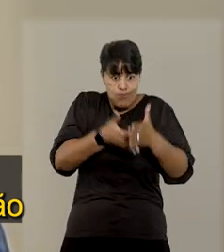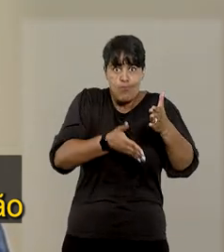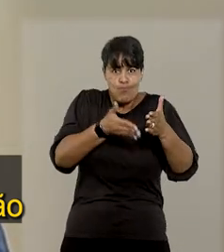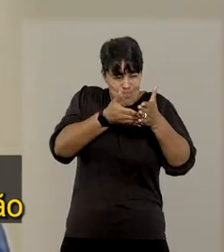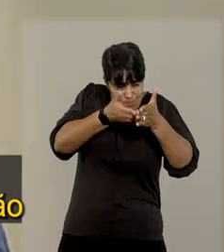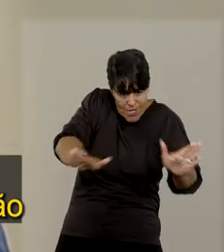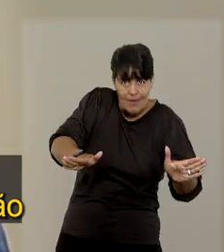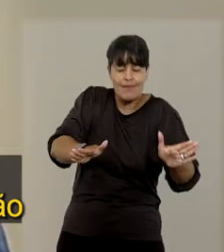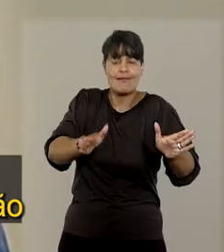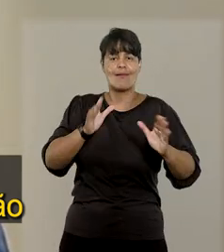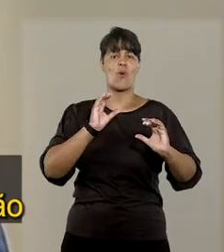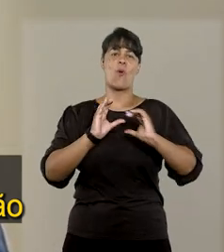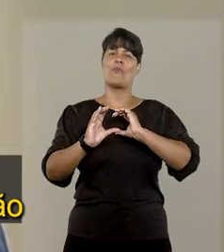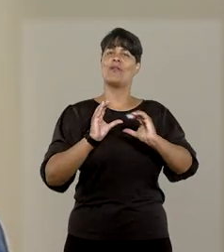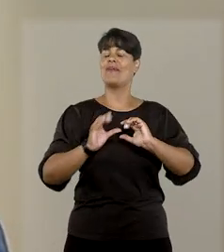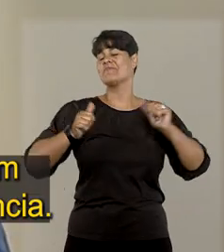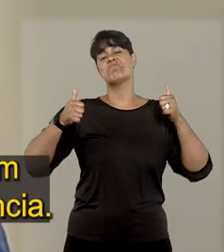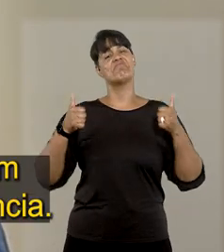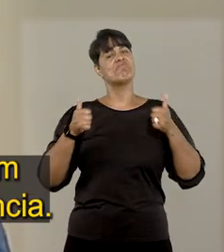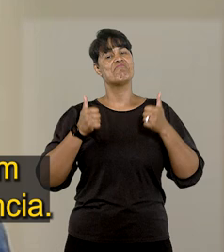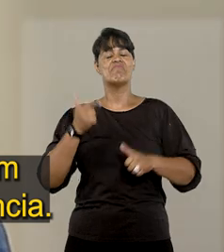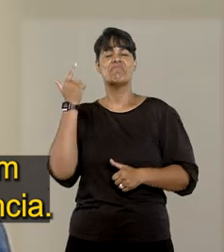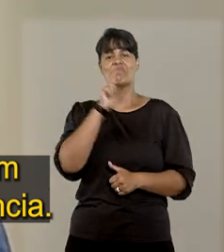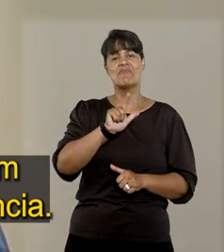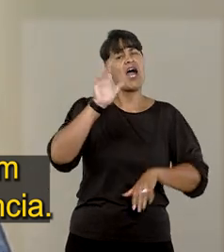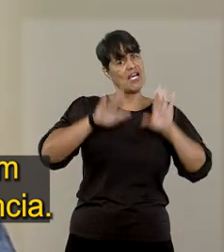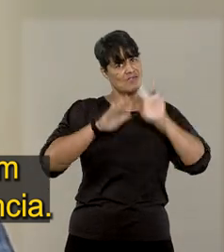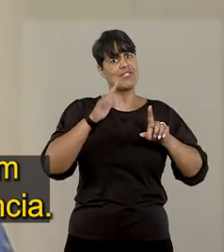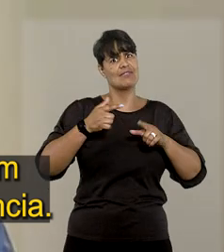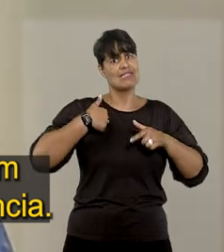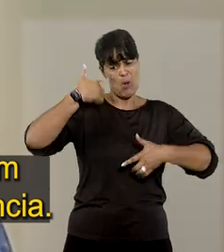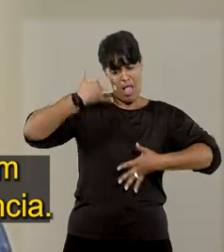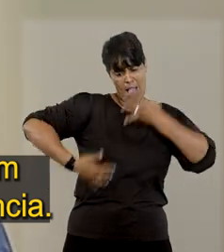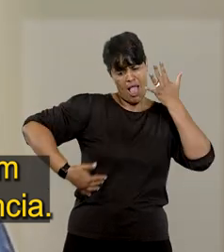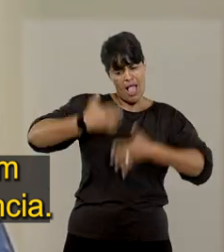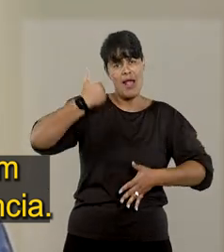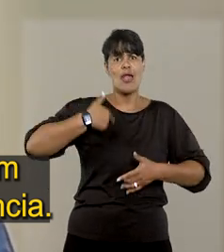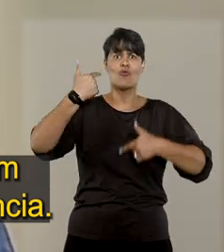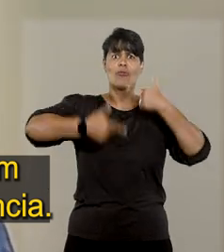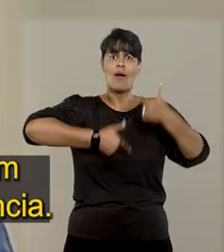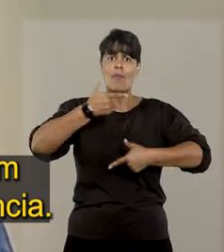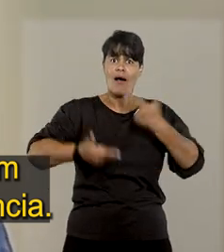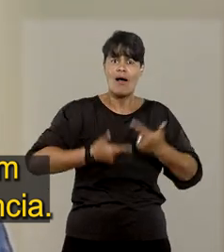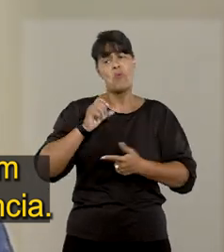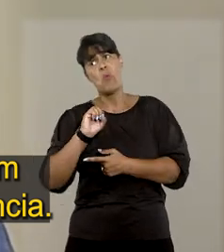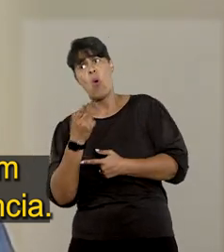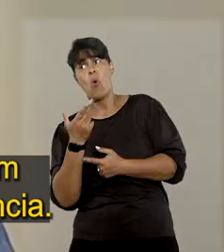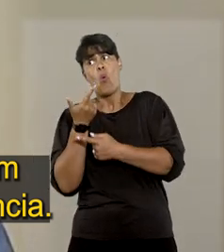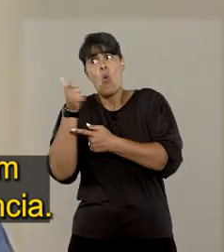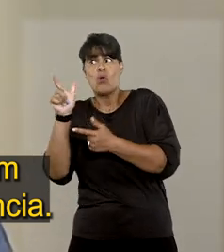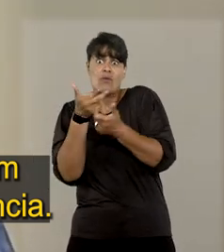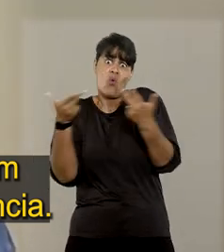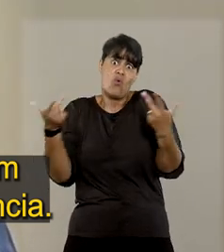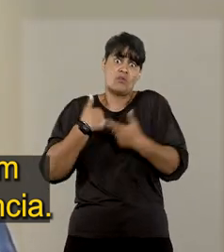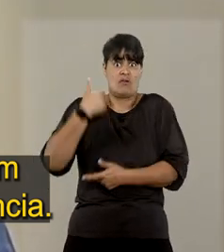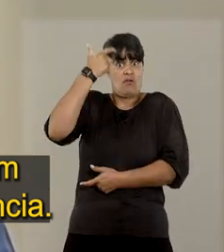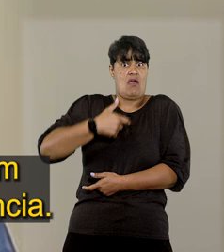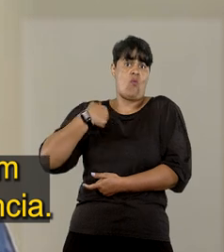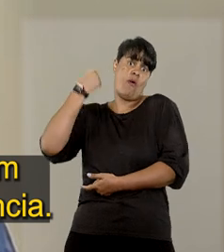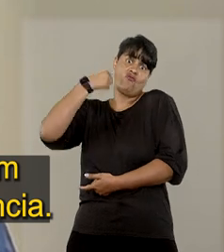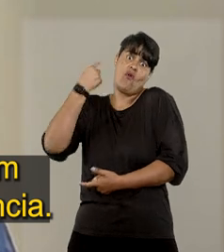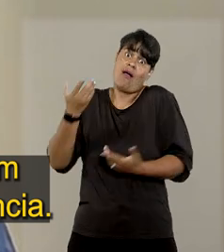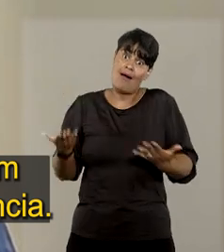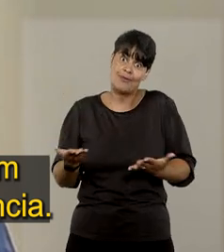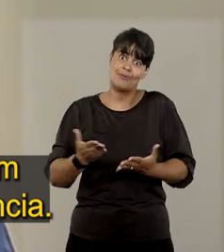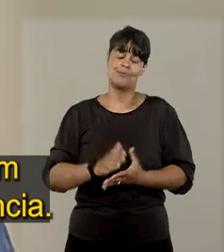parte, as barreiras de comunicação que podem entravar no meu trabalho jurídico e também nas minhas prerrogativas como